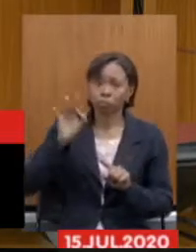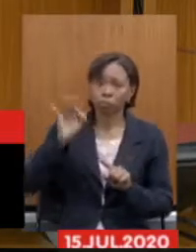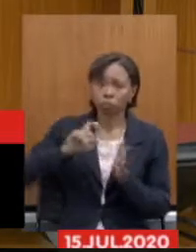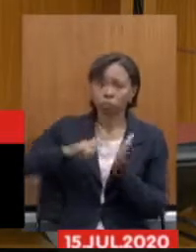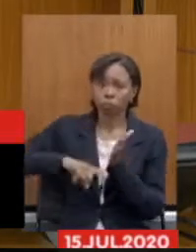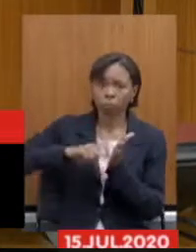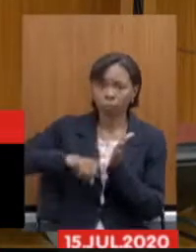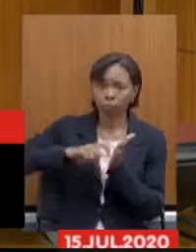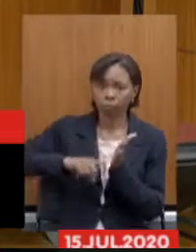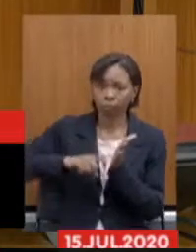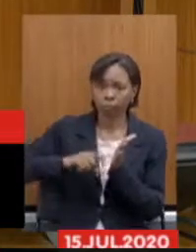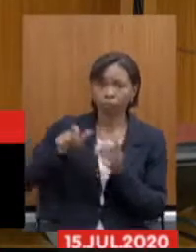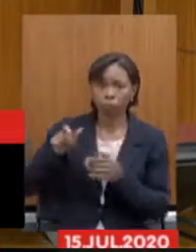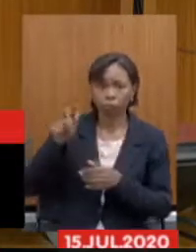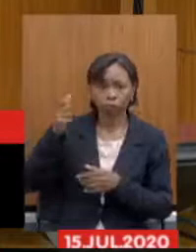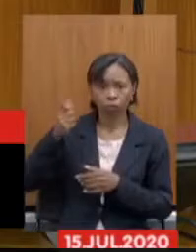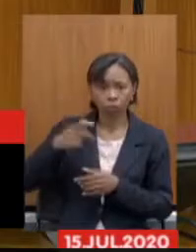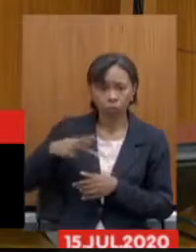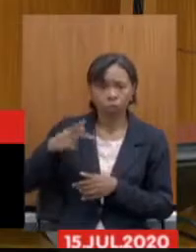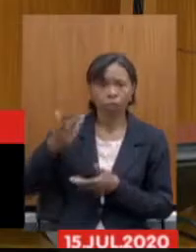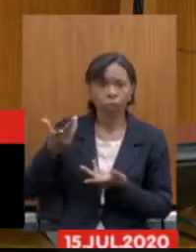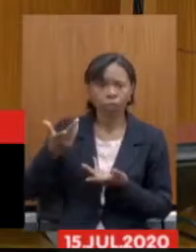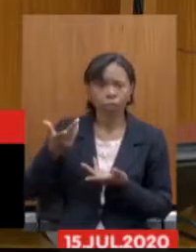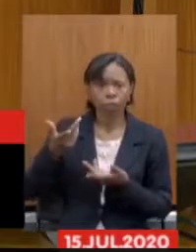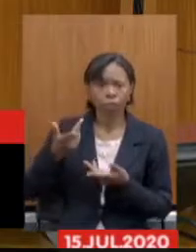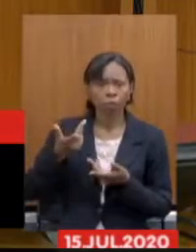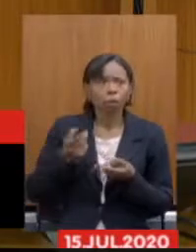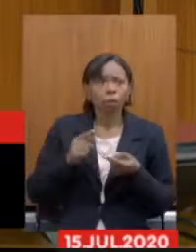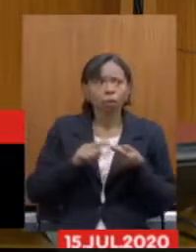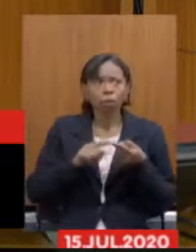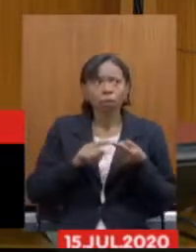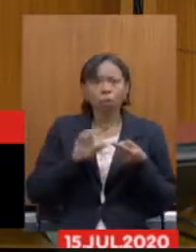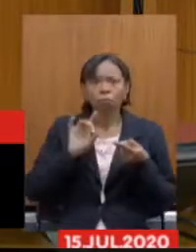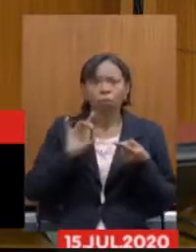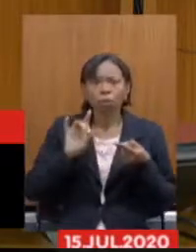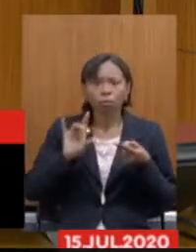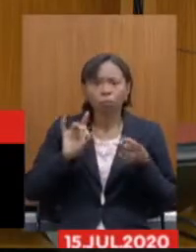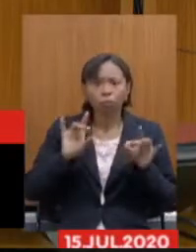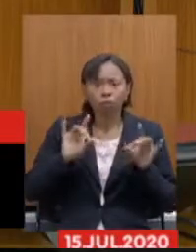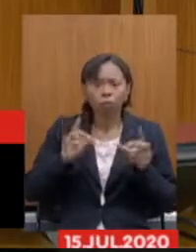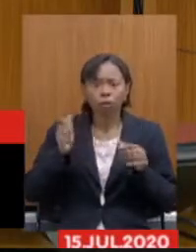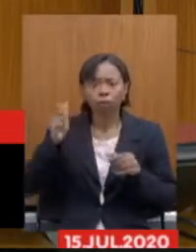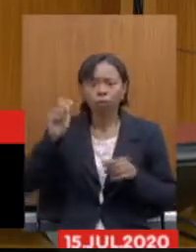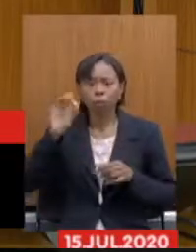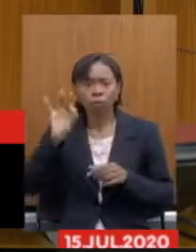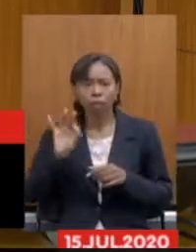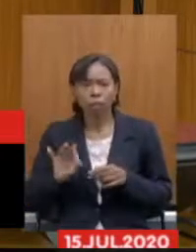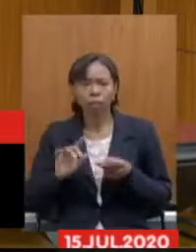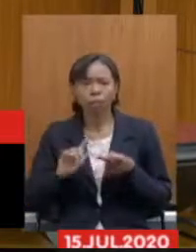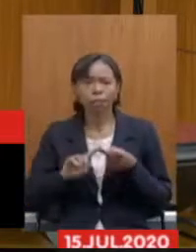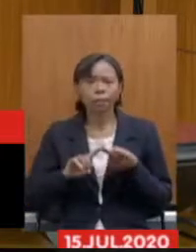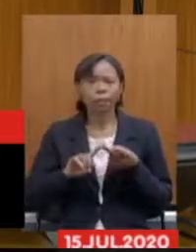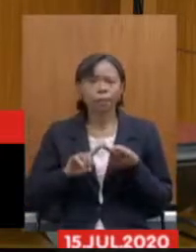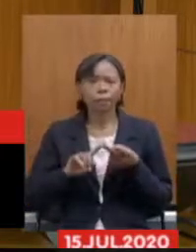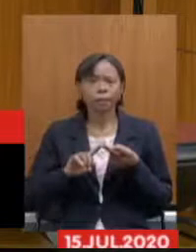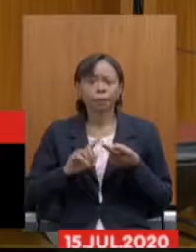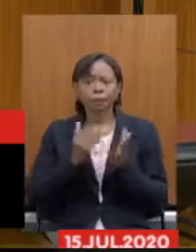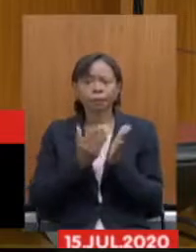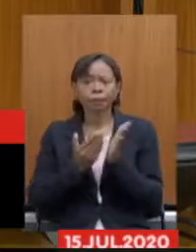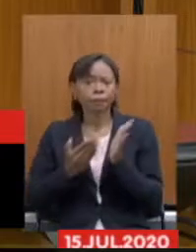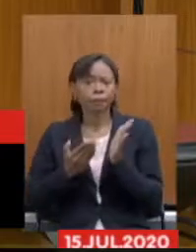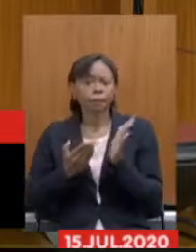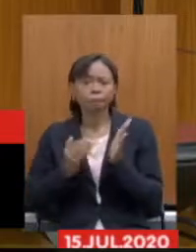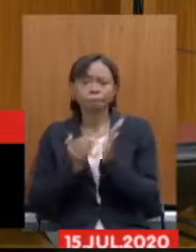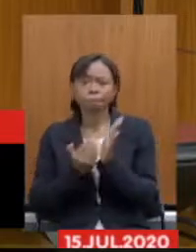eles teriam uma majoração de alíquota, teriam uma alíquota extraordinária e ainda perderiam uma imunidade tributária. Portanto, este é um ponto